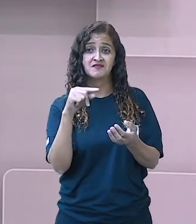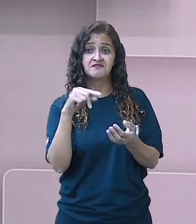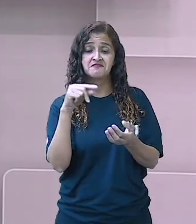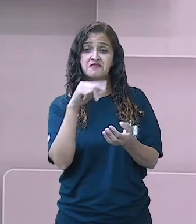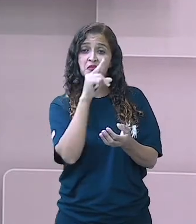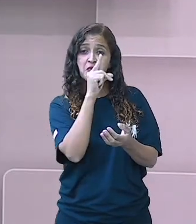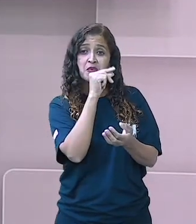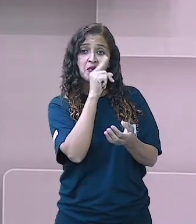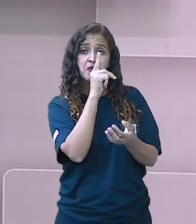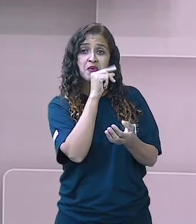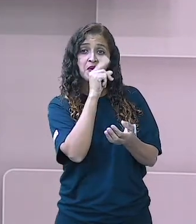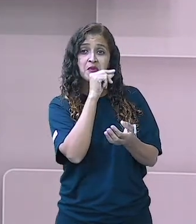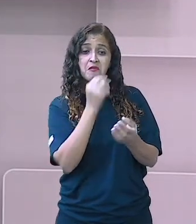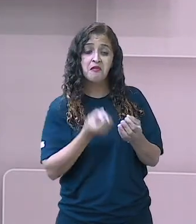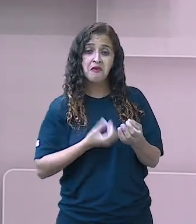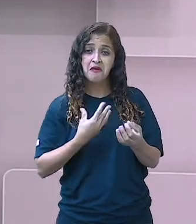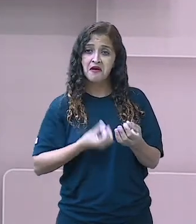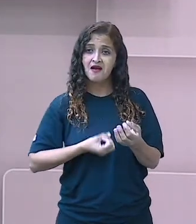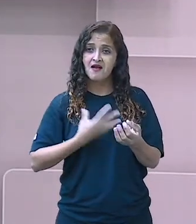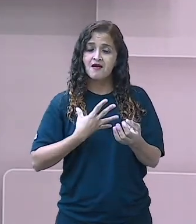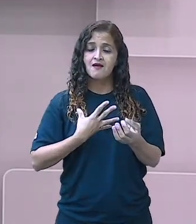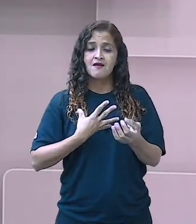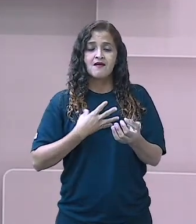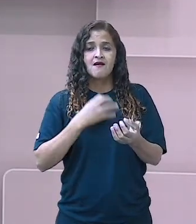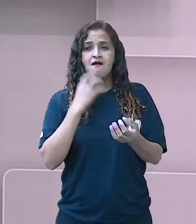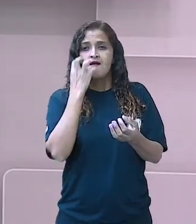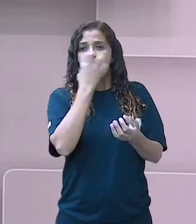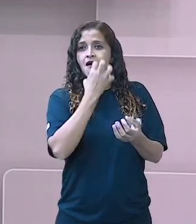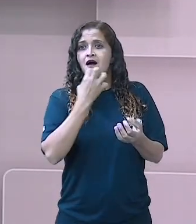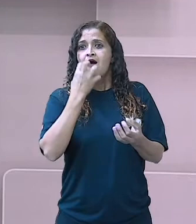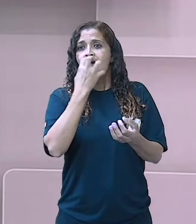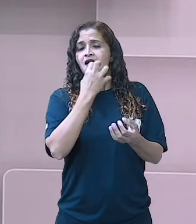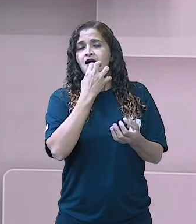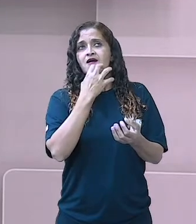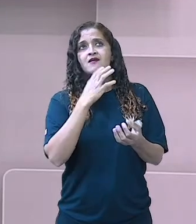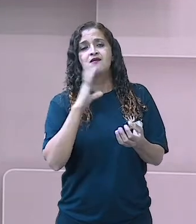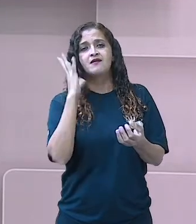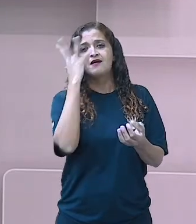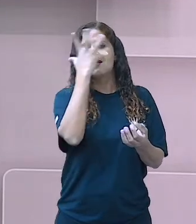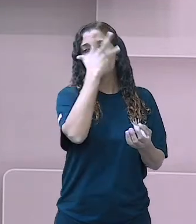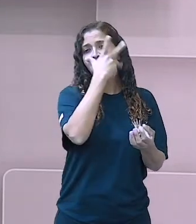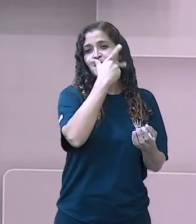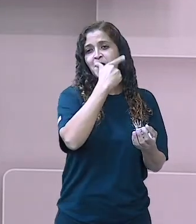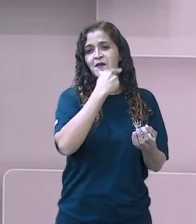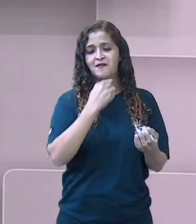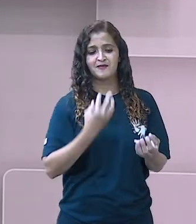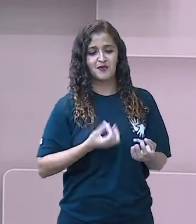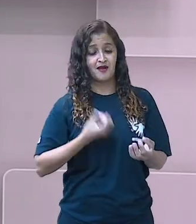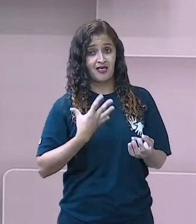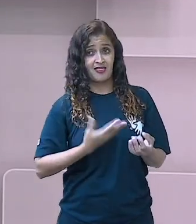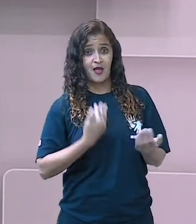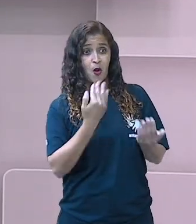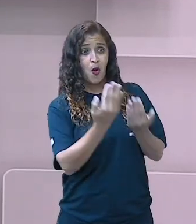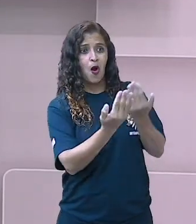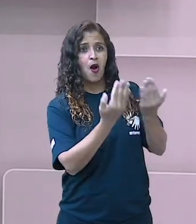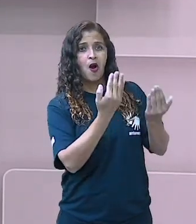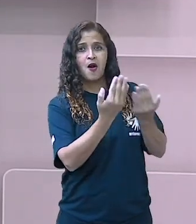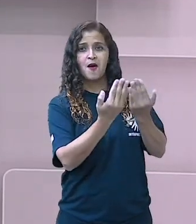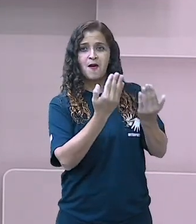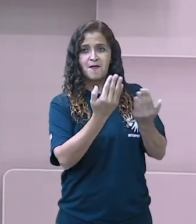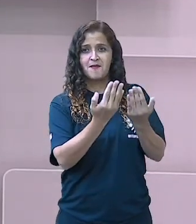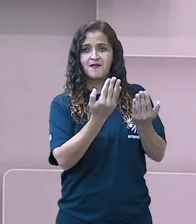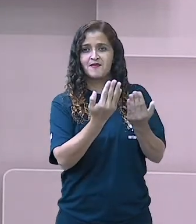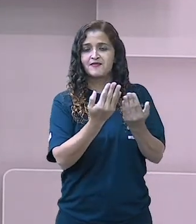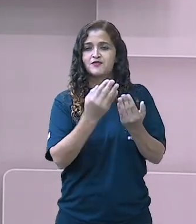desse pássaro roxinol. Porque o canto dele é tão lindo que, às vezes, a poesia quer comparar uma coisa linda, um som bonito que ela quer